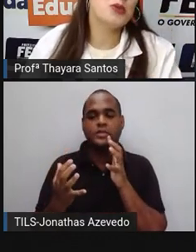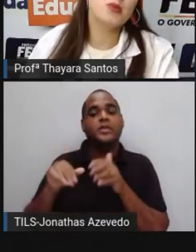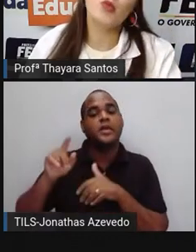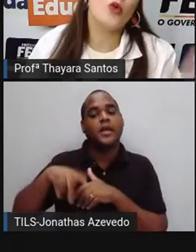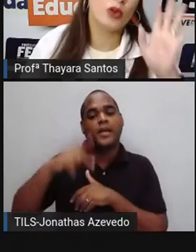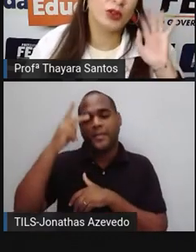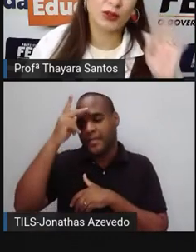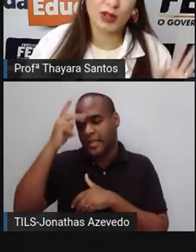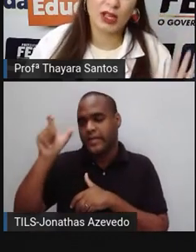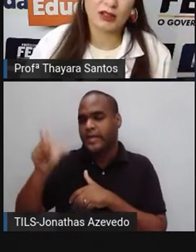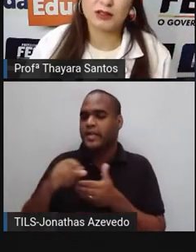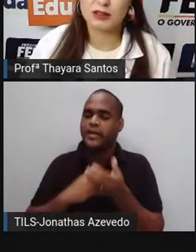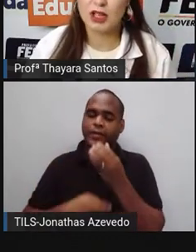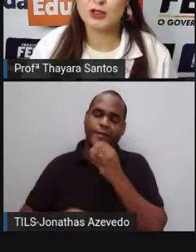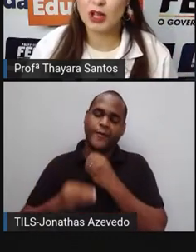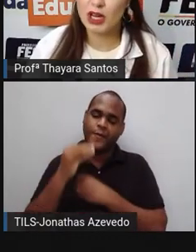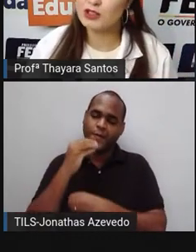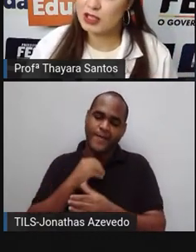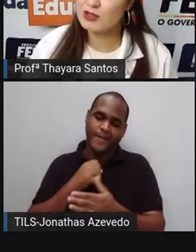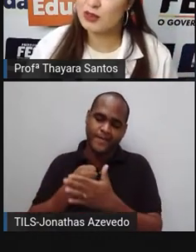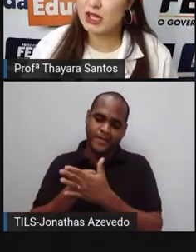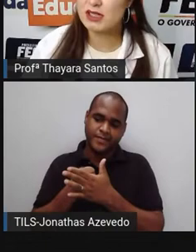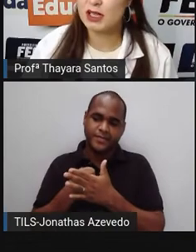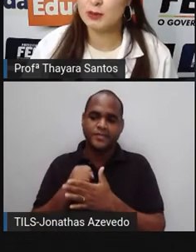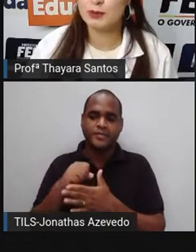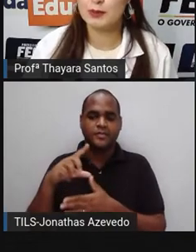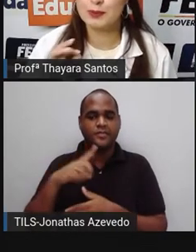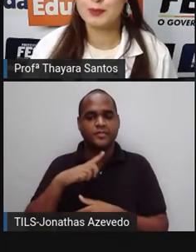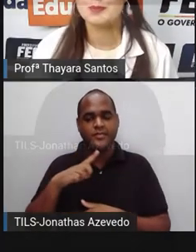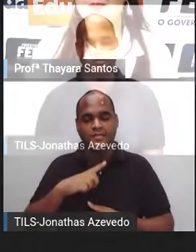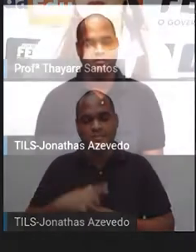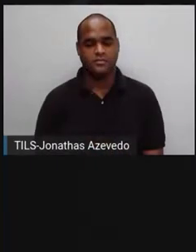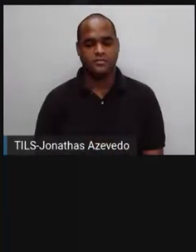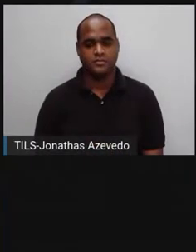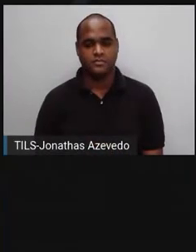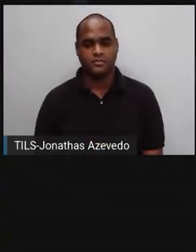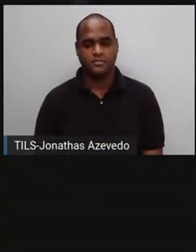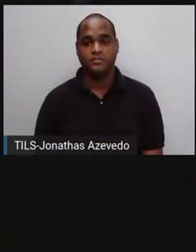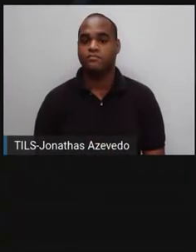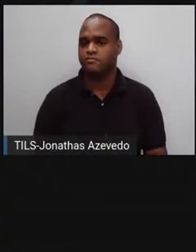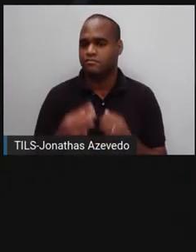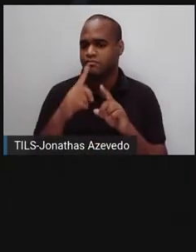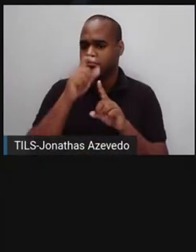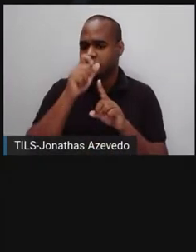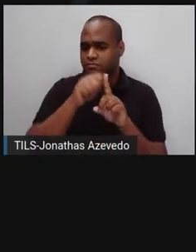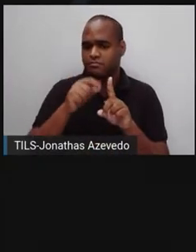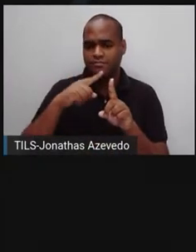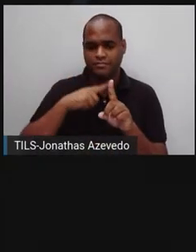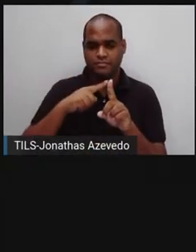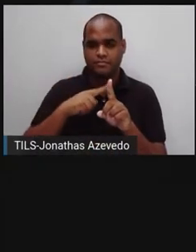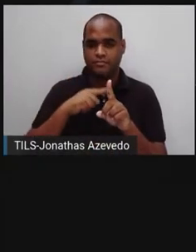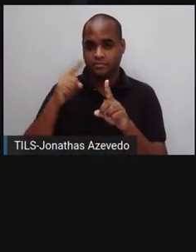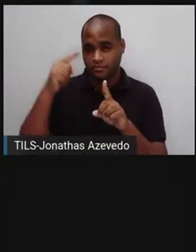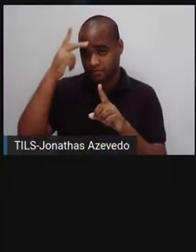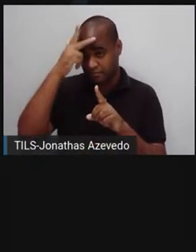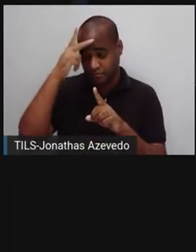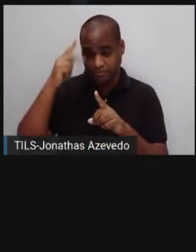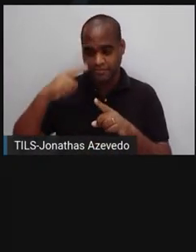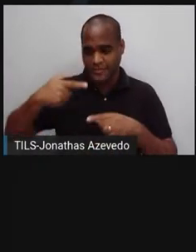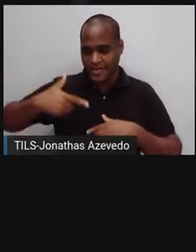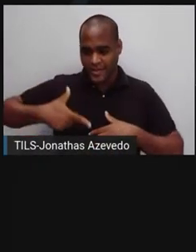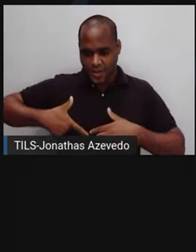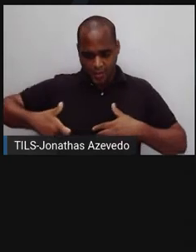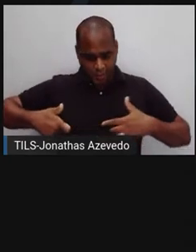come muito, né? É diferente, tem diferença aí. Há exatamente um mês, uma lipoaspiração